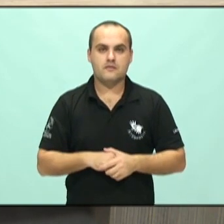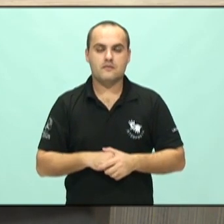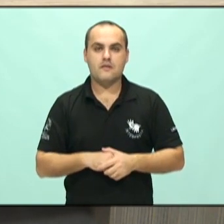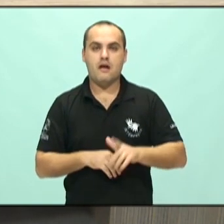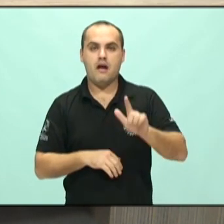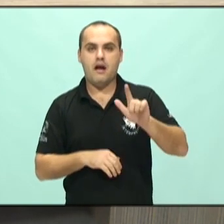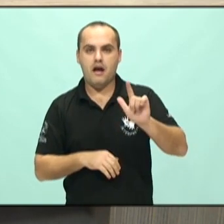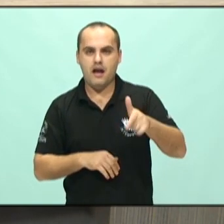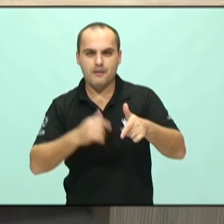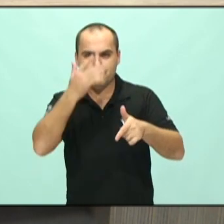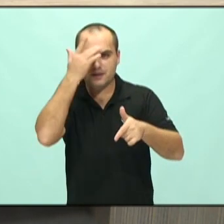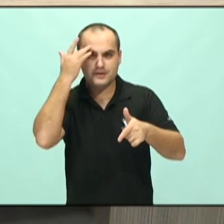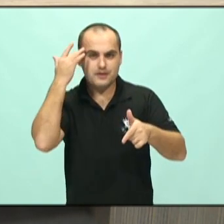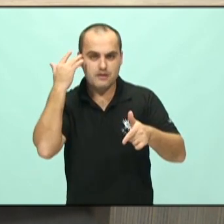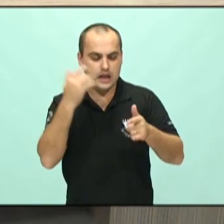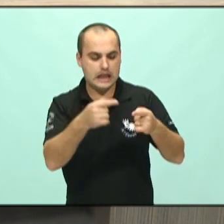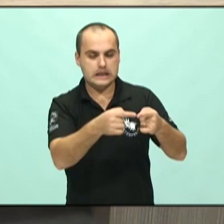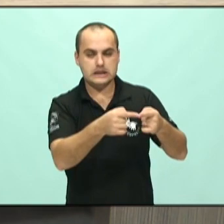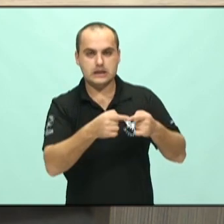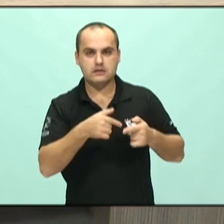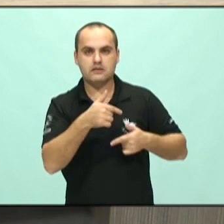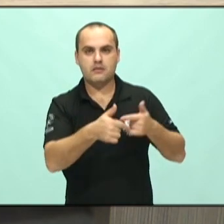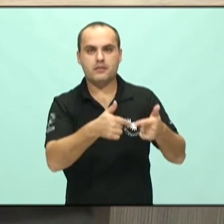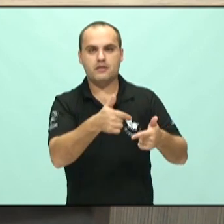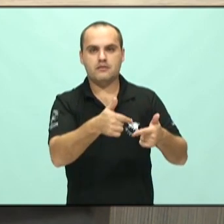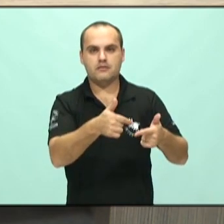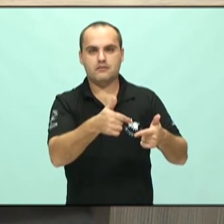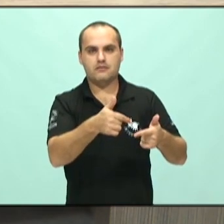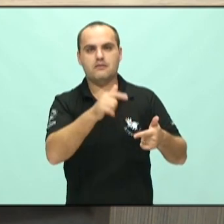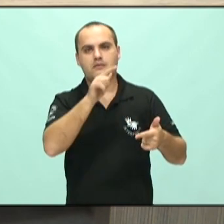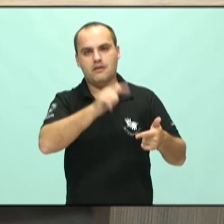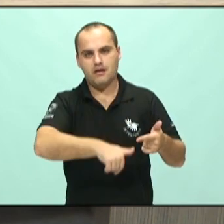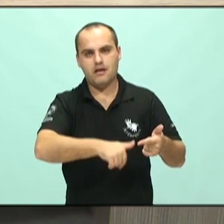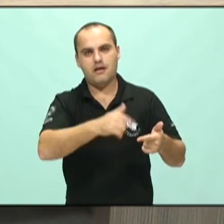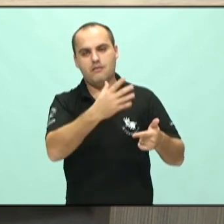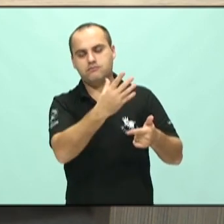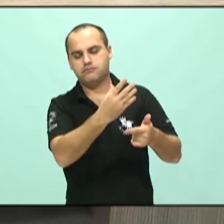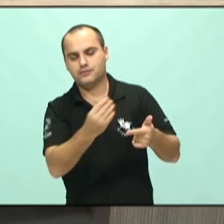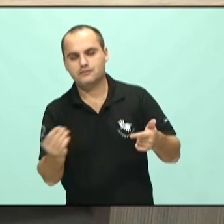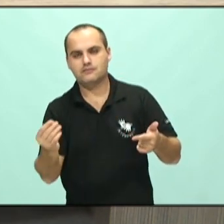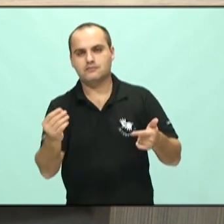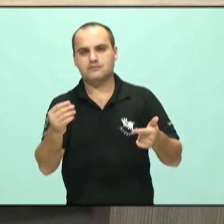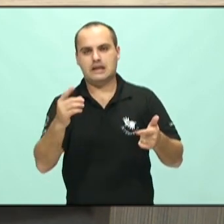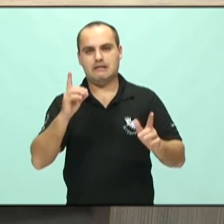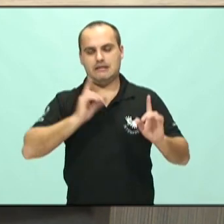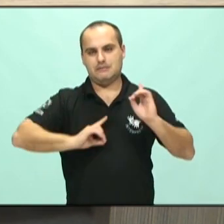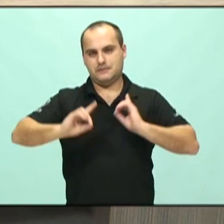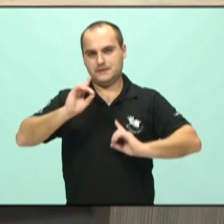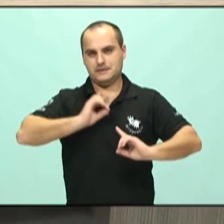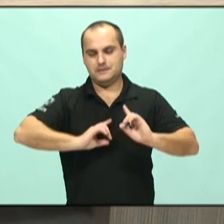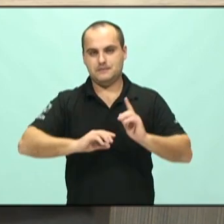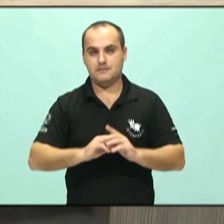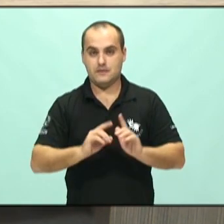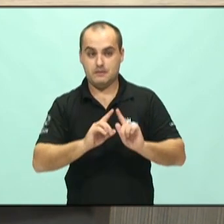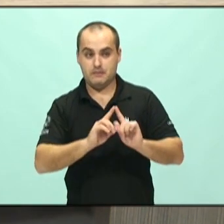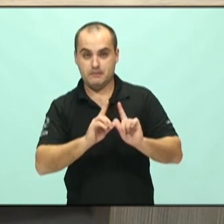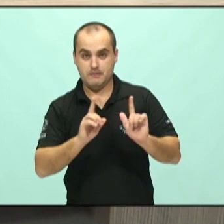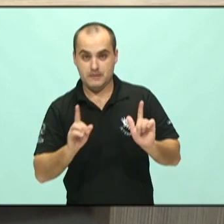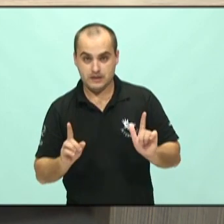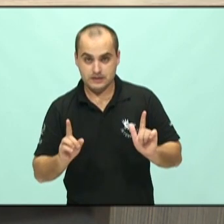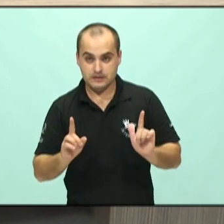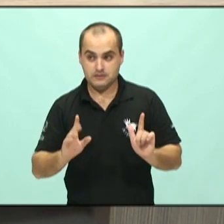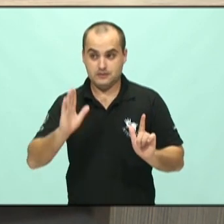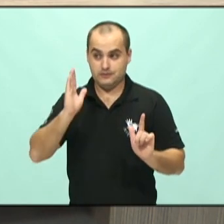afastamento do trabalho, porém, a projeção é que para a próxima década, as próximas duas décadas, se torne a doença